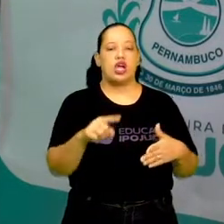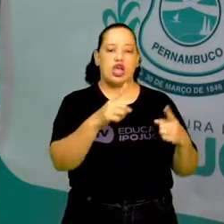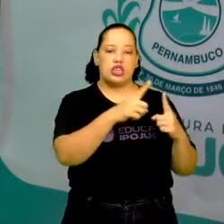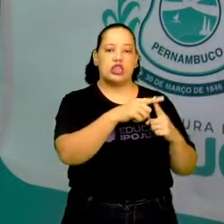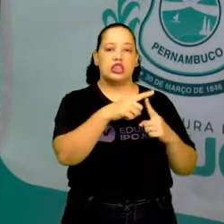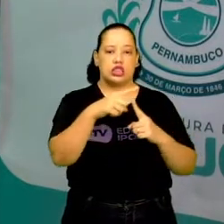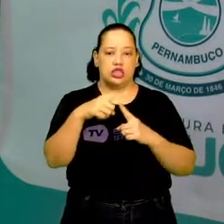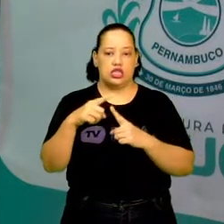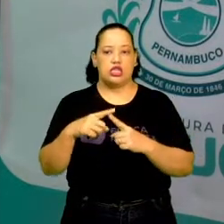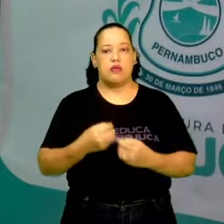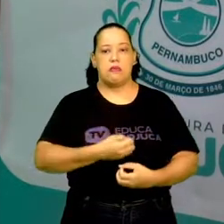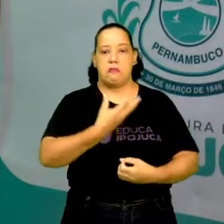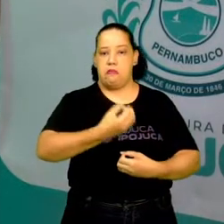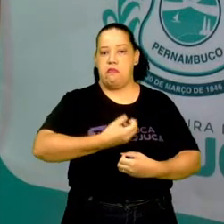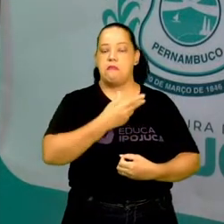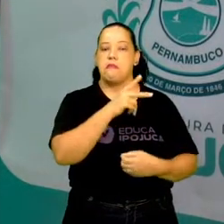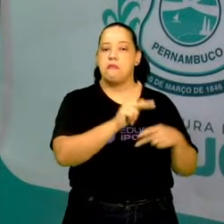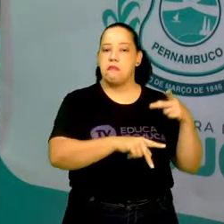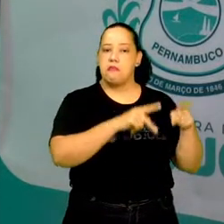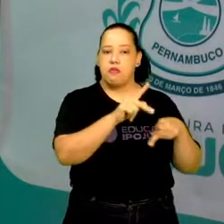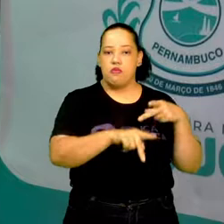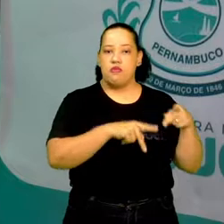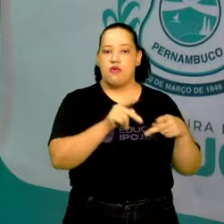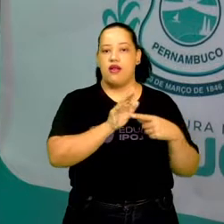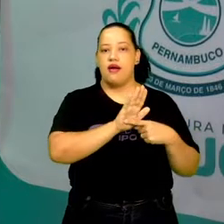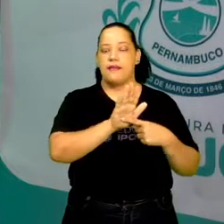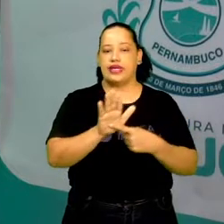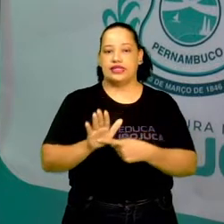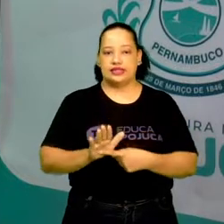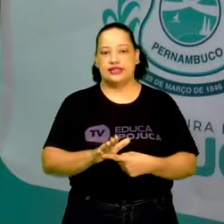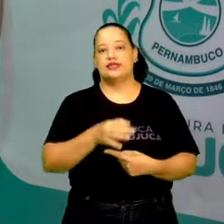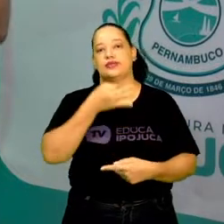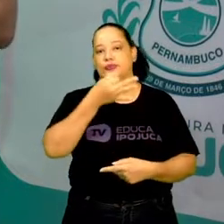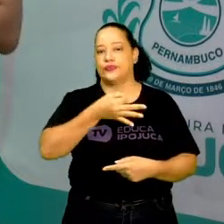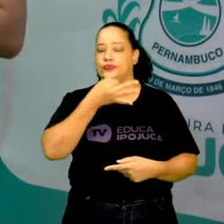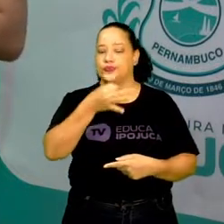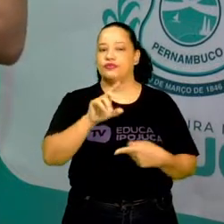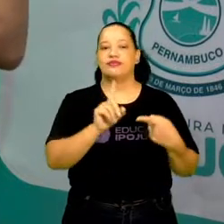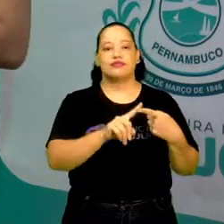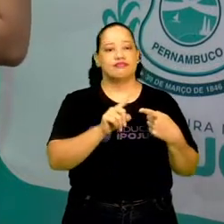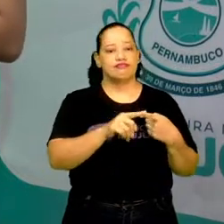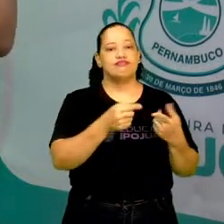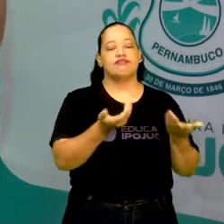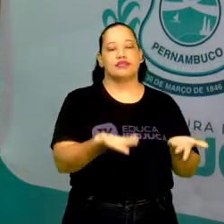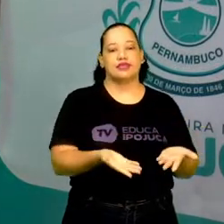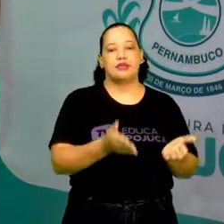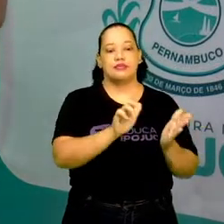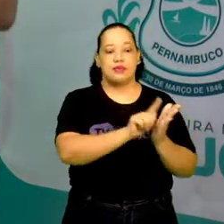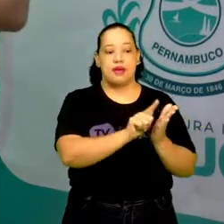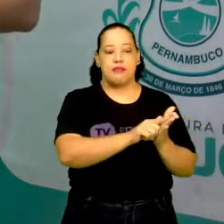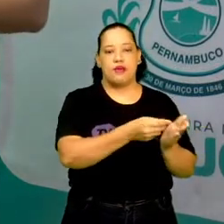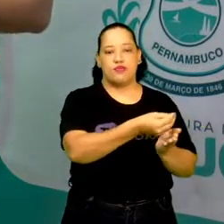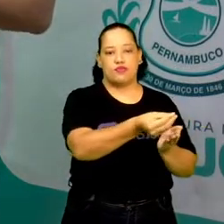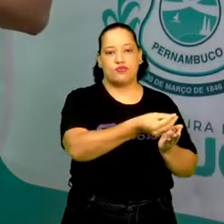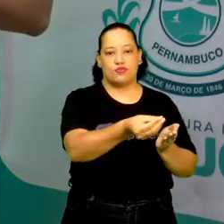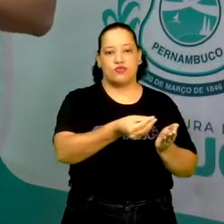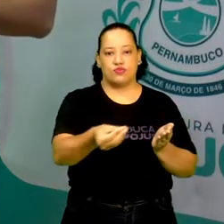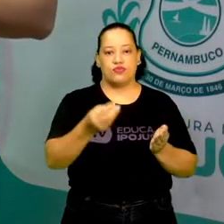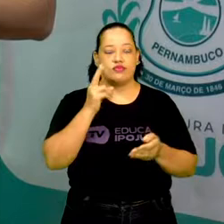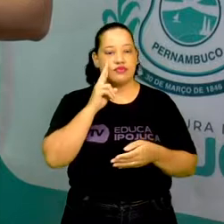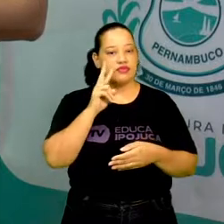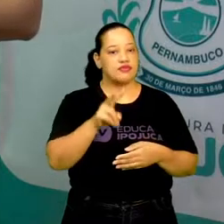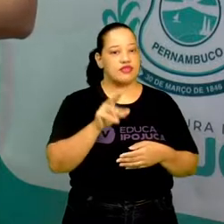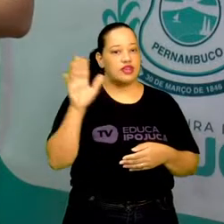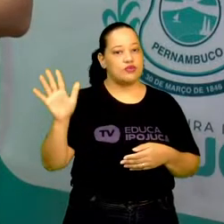popular, apresentada na forma oral e impressa em folhetos, que aqui, como mostra a